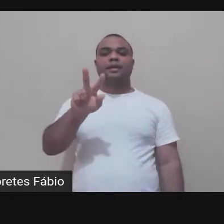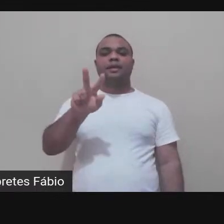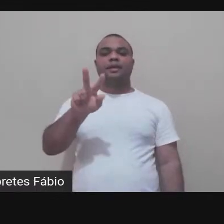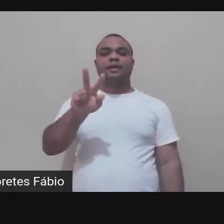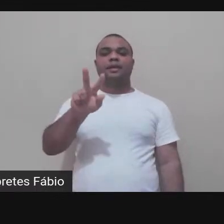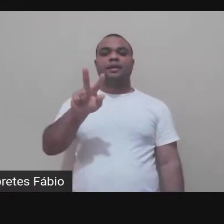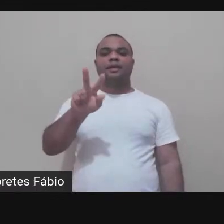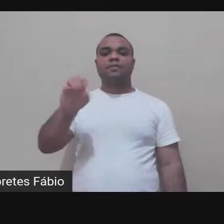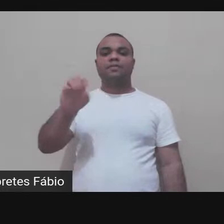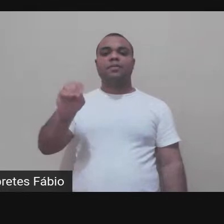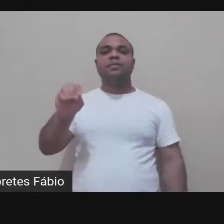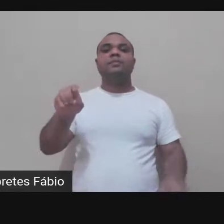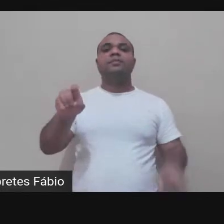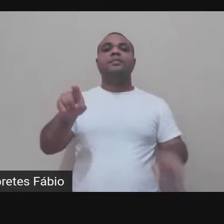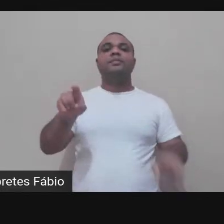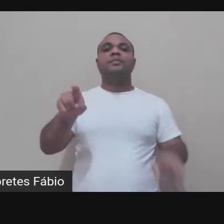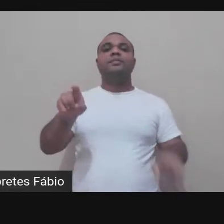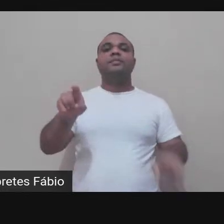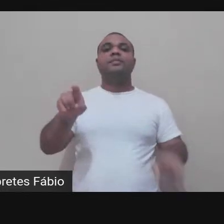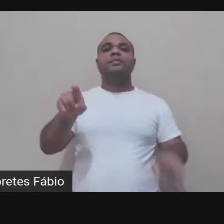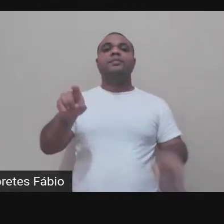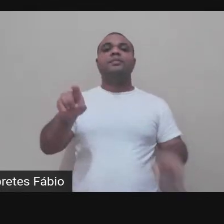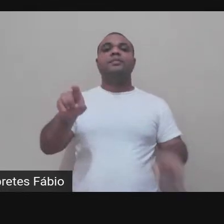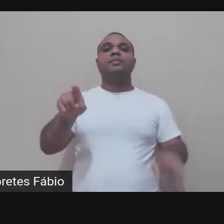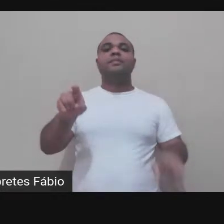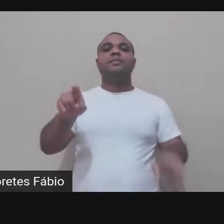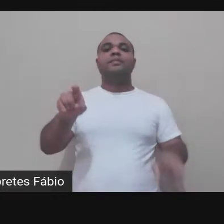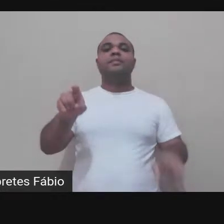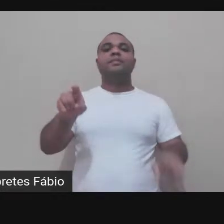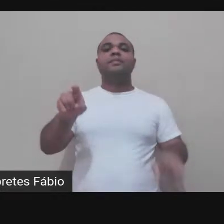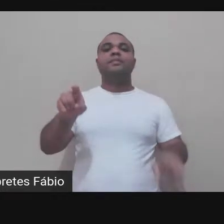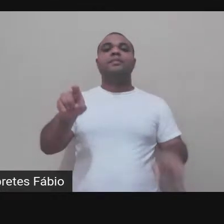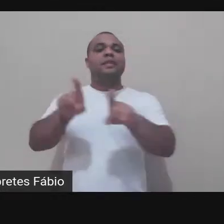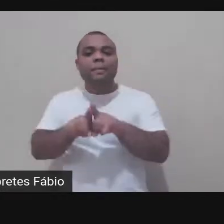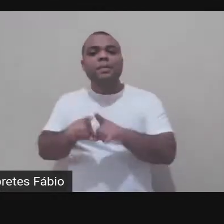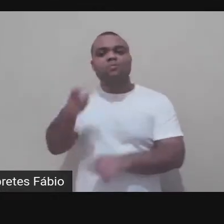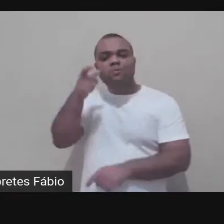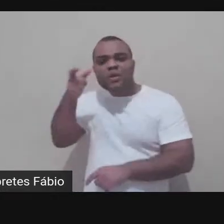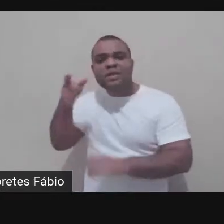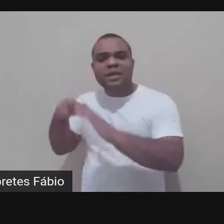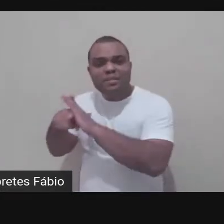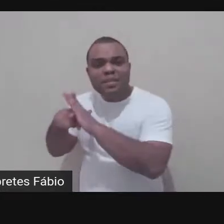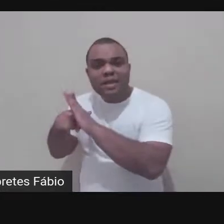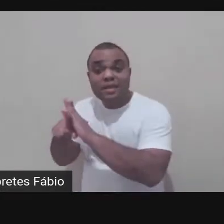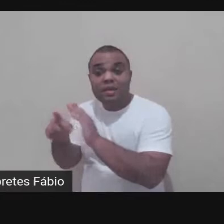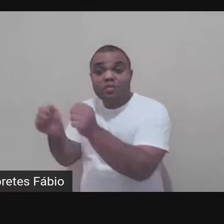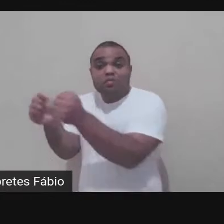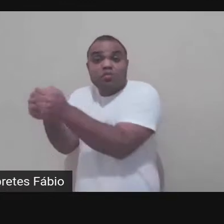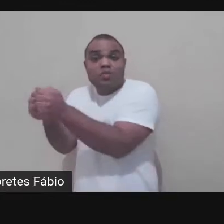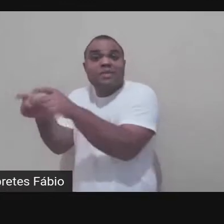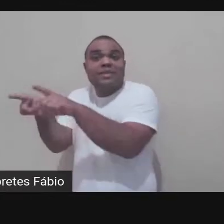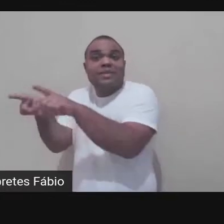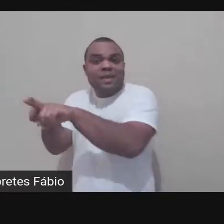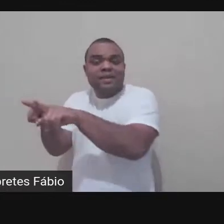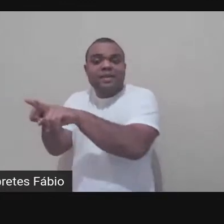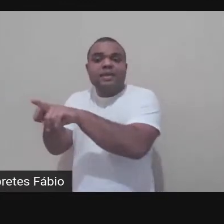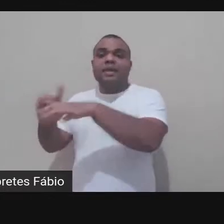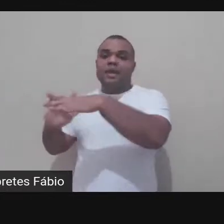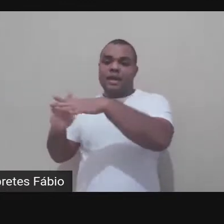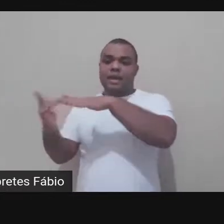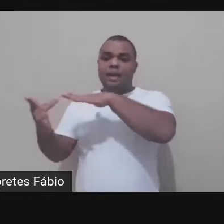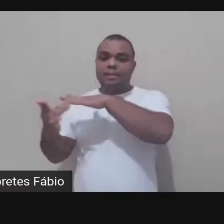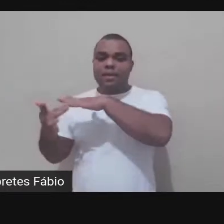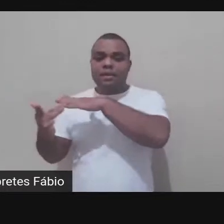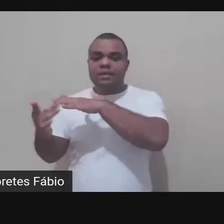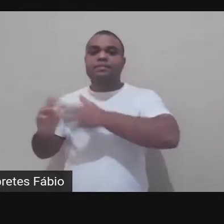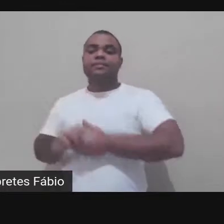interesses acadêmicos em mídia e estudo de mídia mas com algumas outras com algumas diferenças o Léo ele é mestre em design